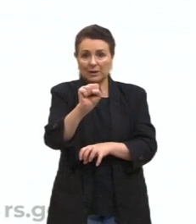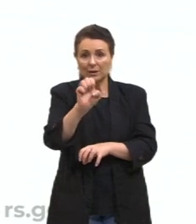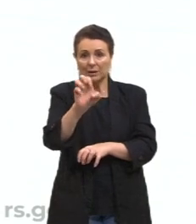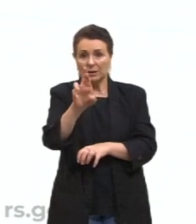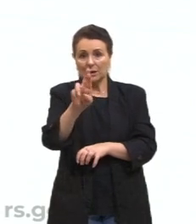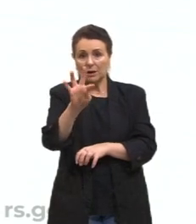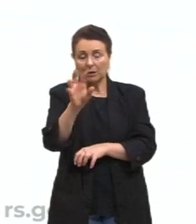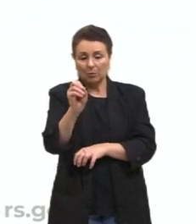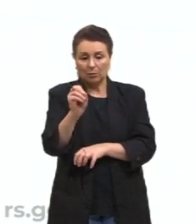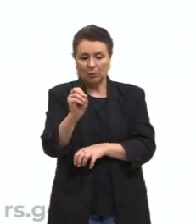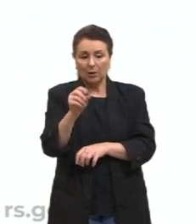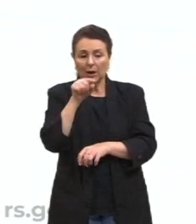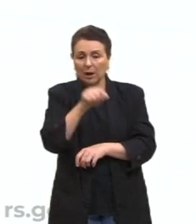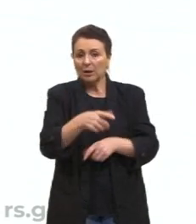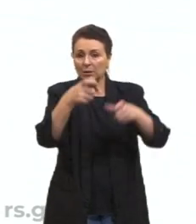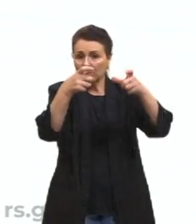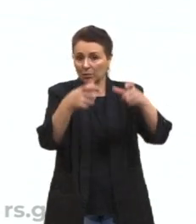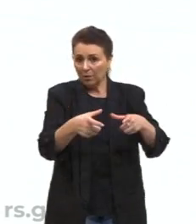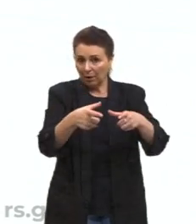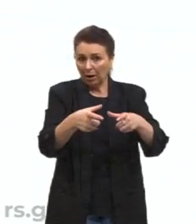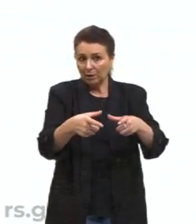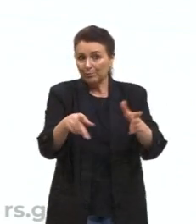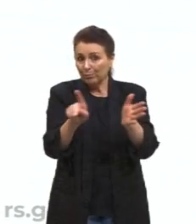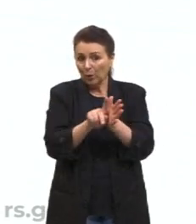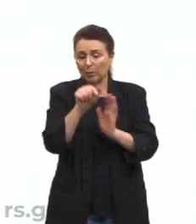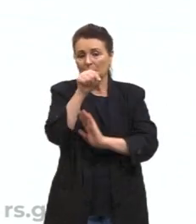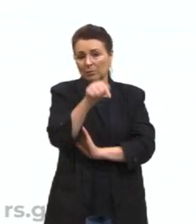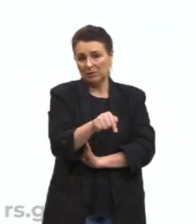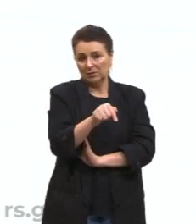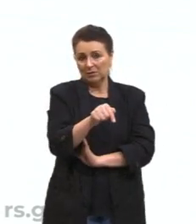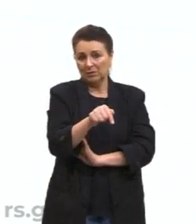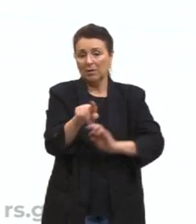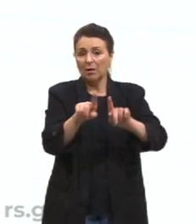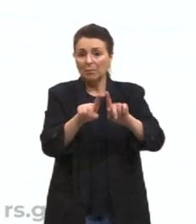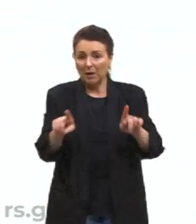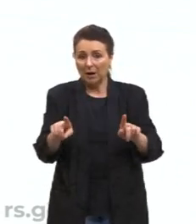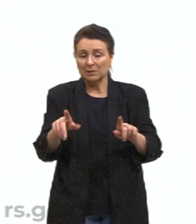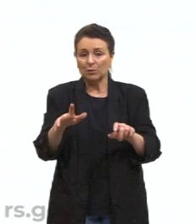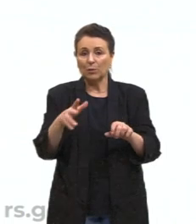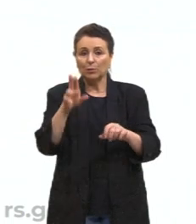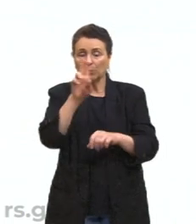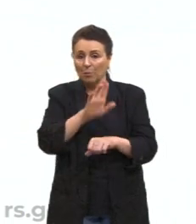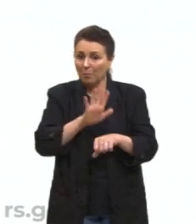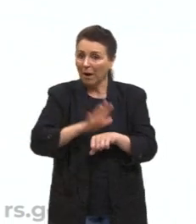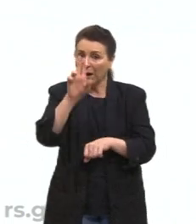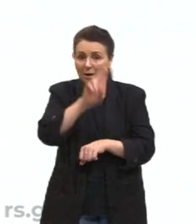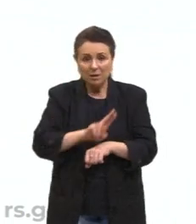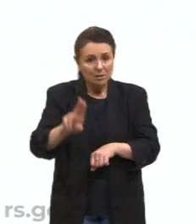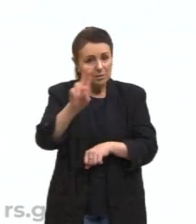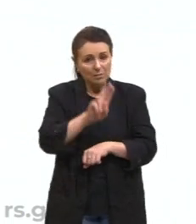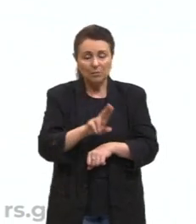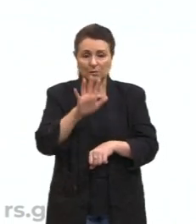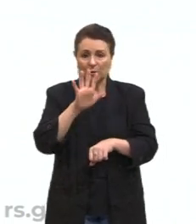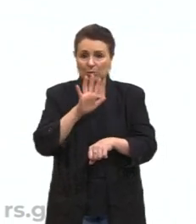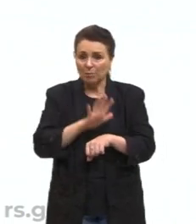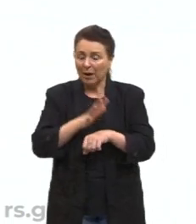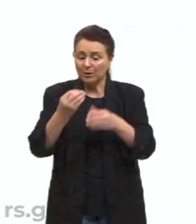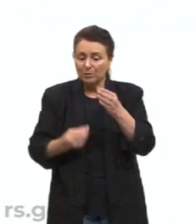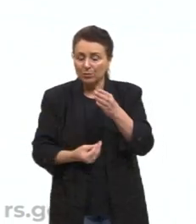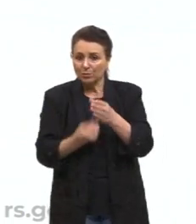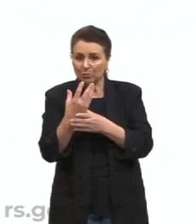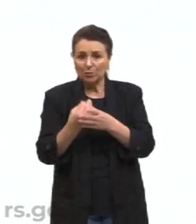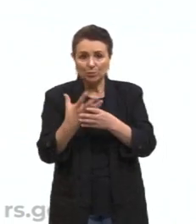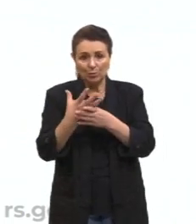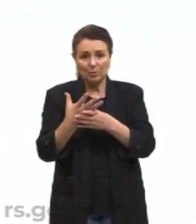possivelmente, de desertificação, mas por essa pressão, por essa questão aí de produção, você vai